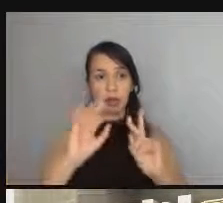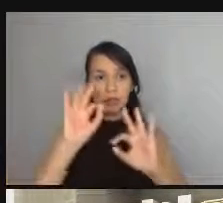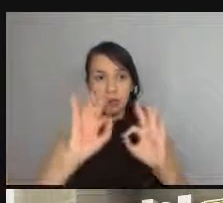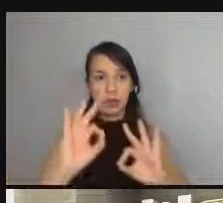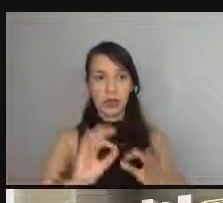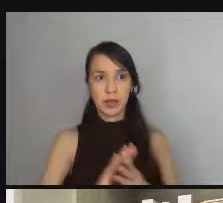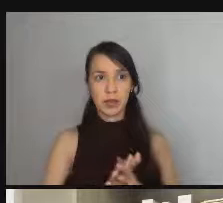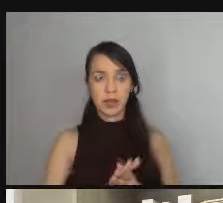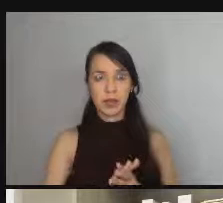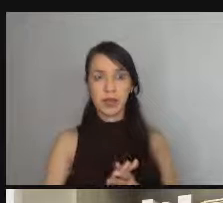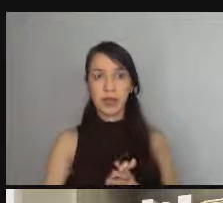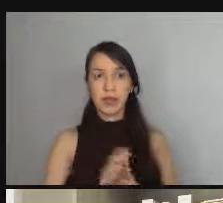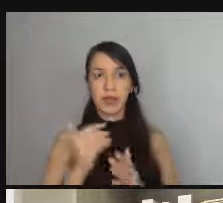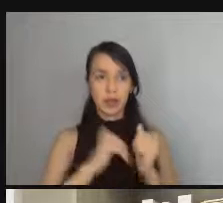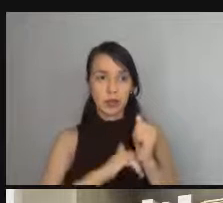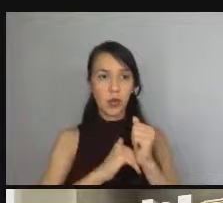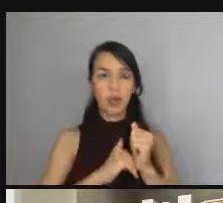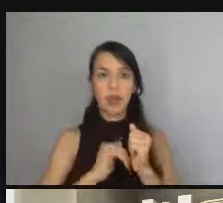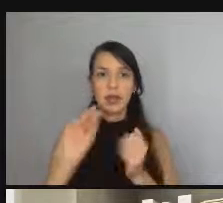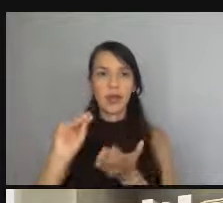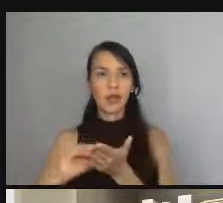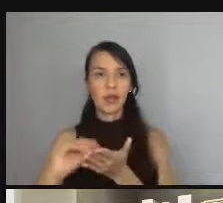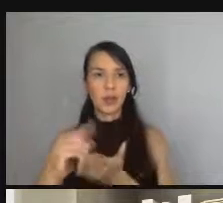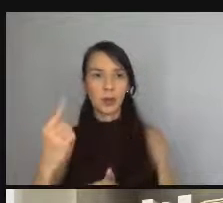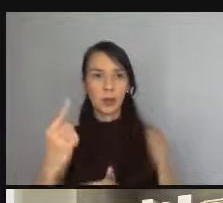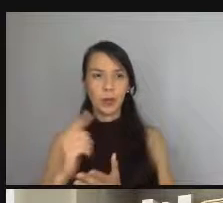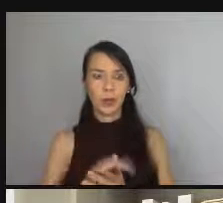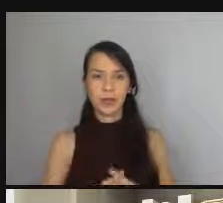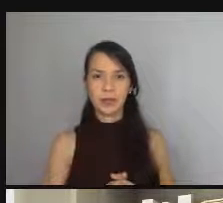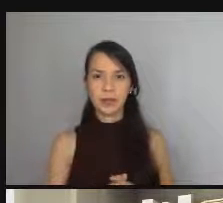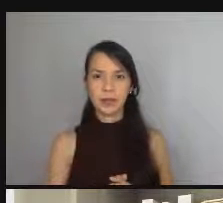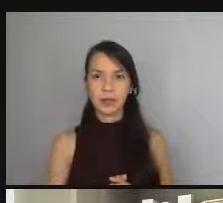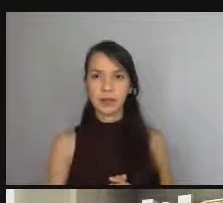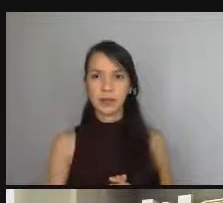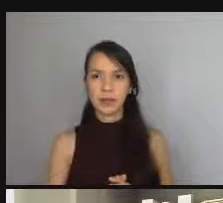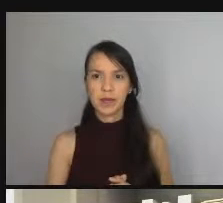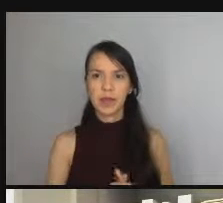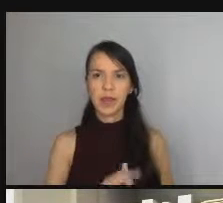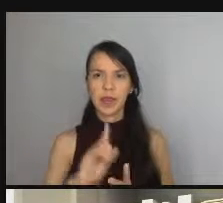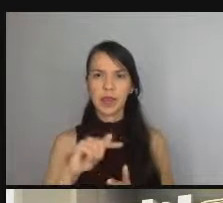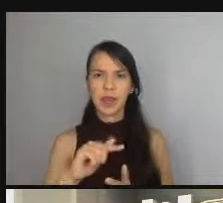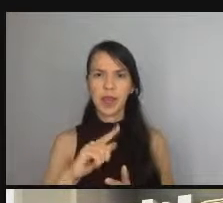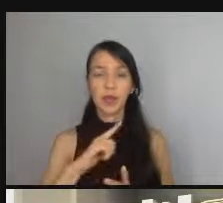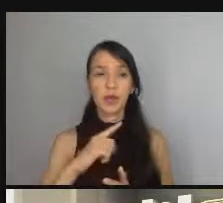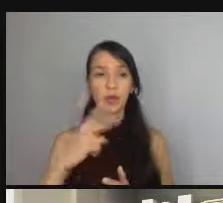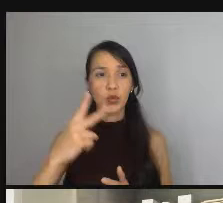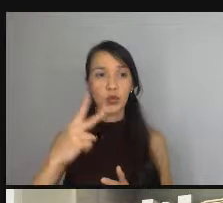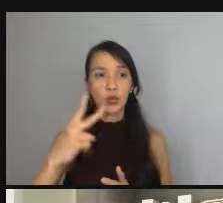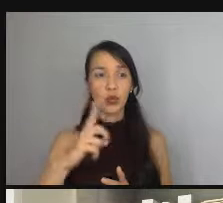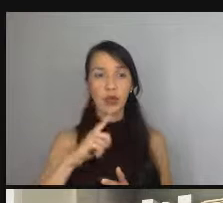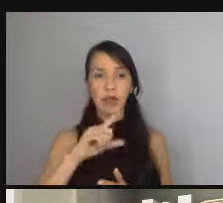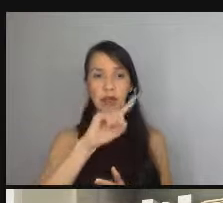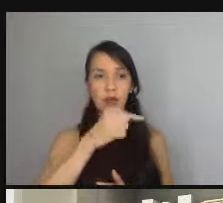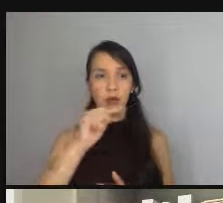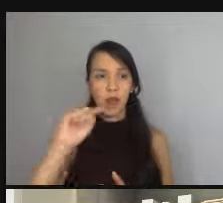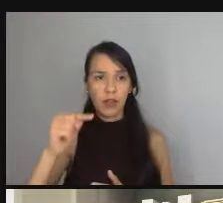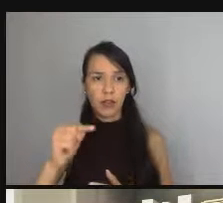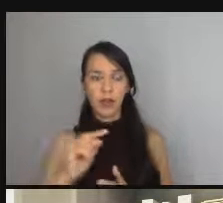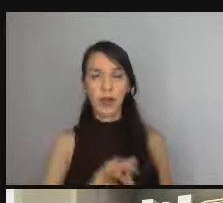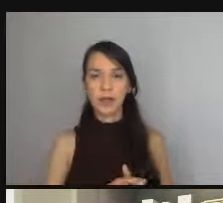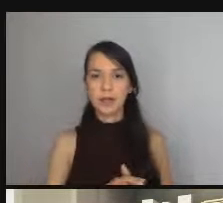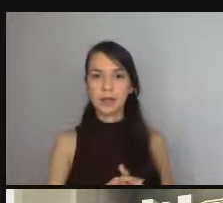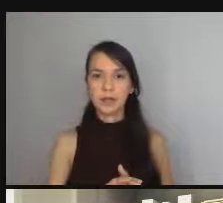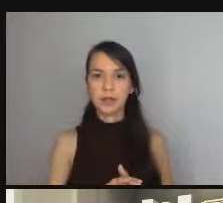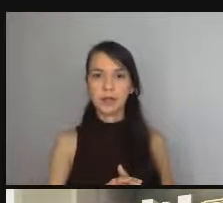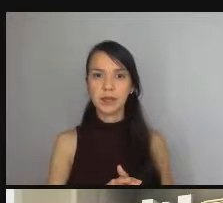qualificados então tá faltando só um tudo completo tá faltando só um que é quando os dois forem vivos ao mesmo tempo só para o completo